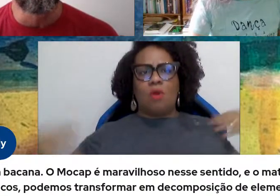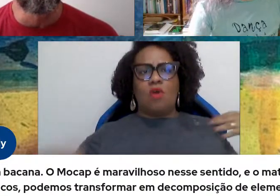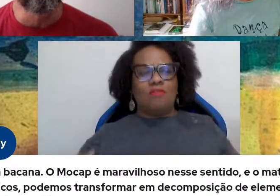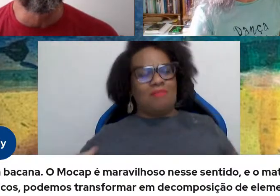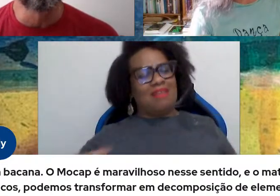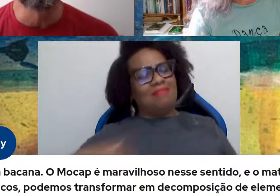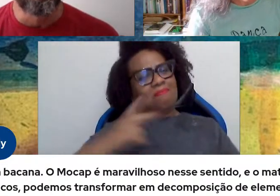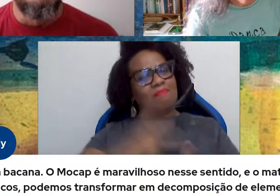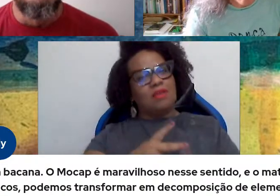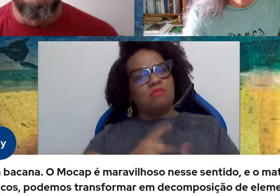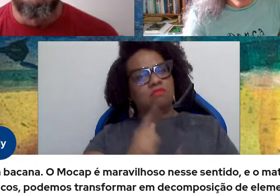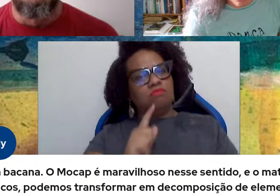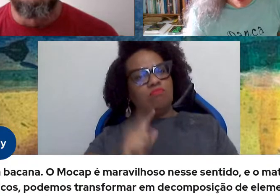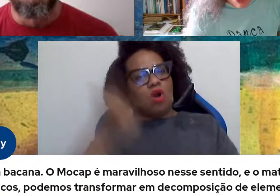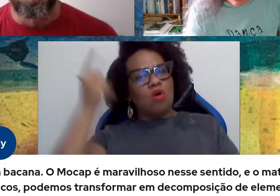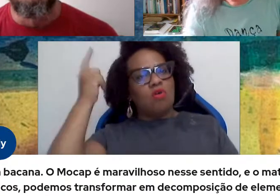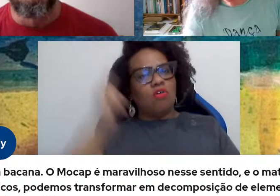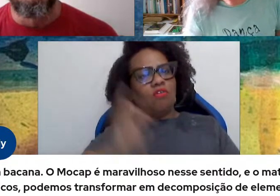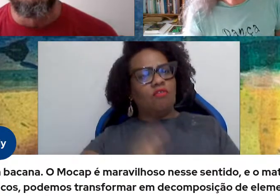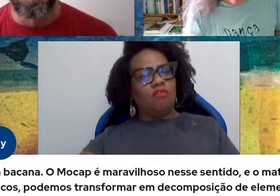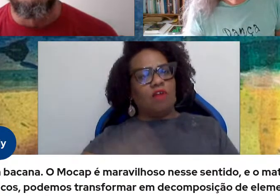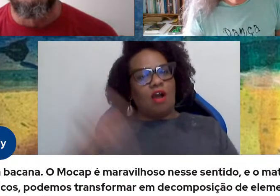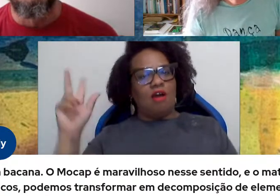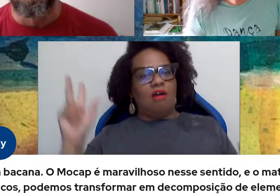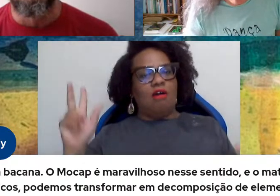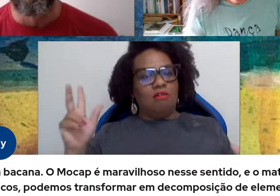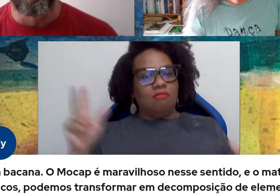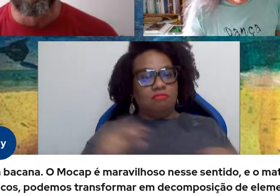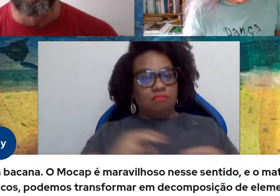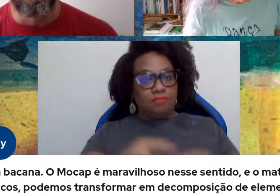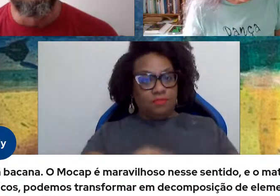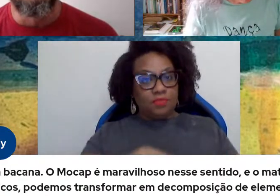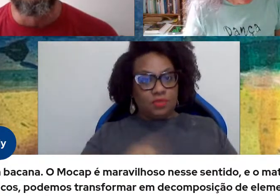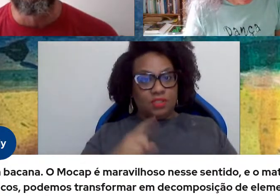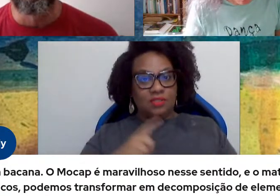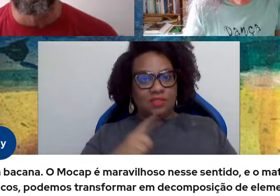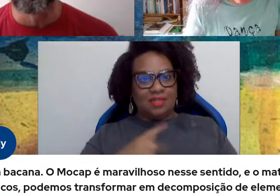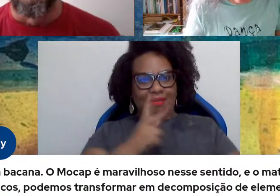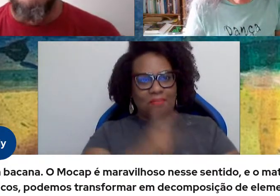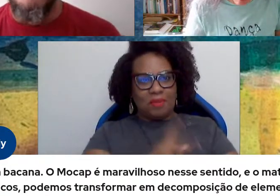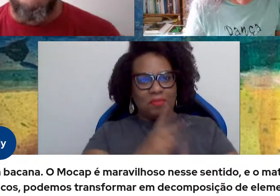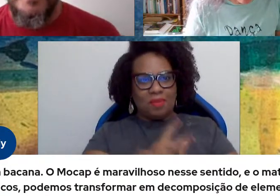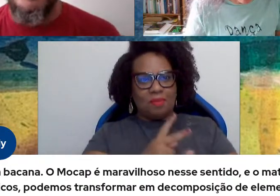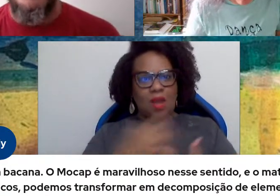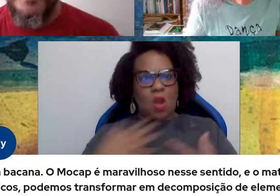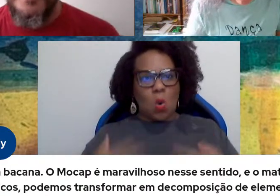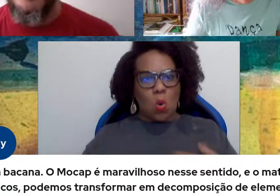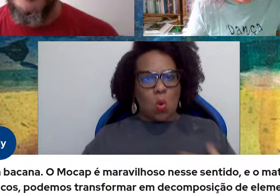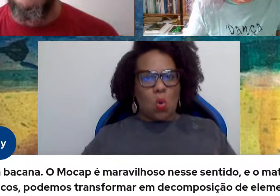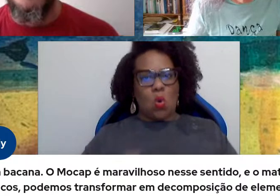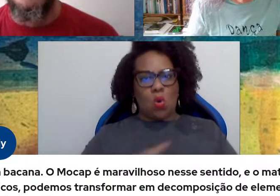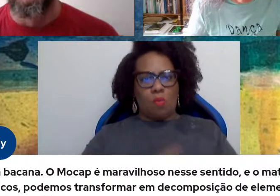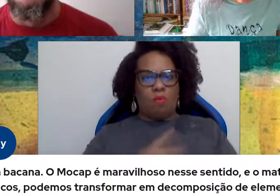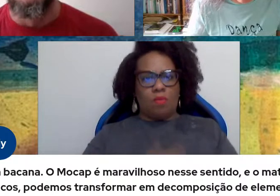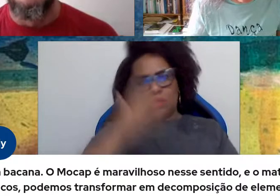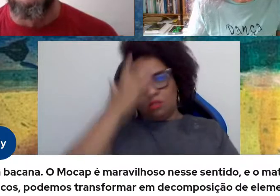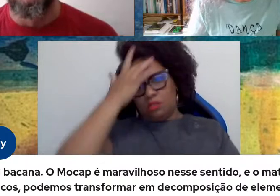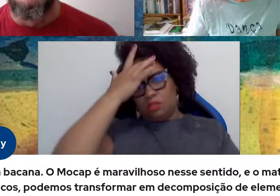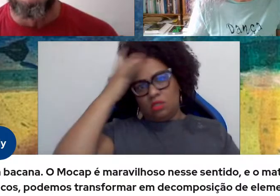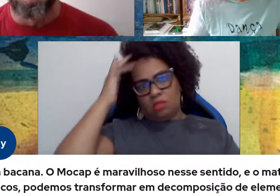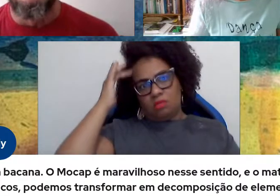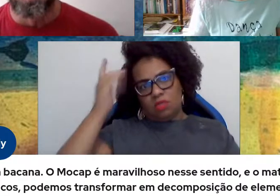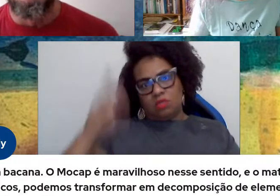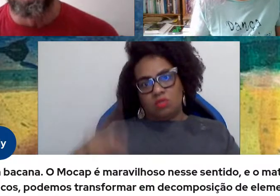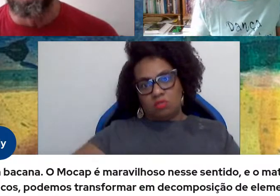mesmo, né? Então, é por isso que tem um comentário aqui para não automatizar o corpo e o dançarino dançar, e o músico dançar,